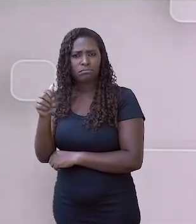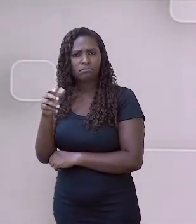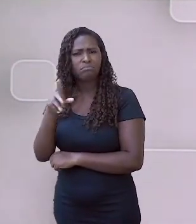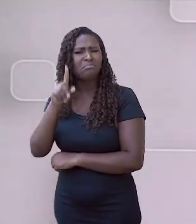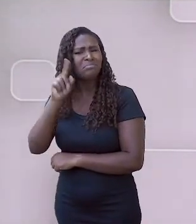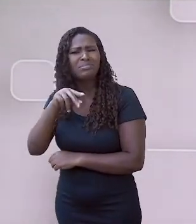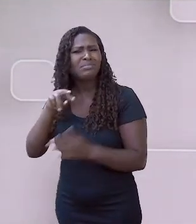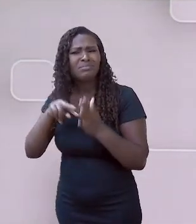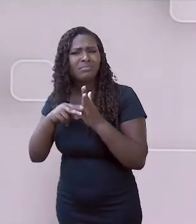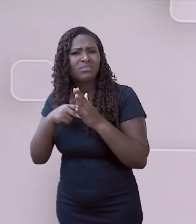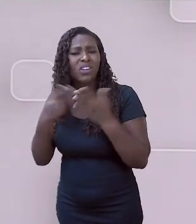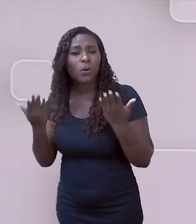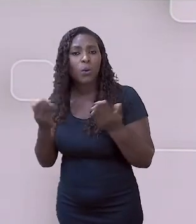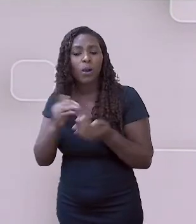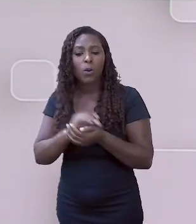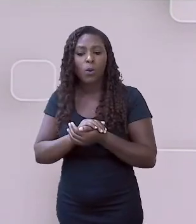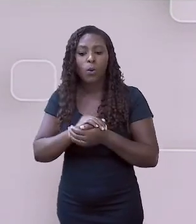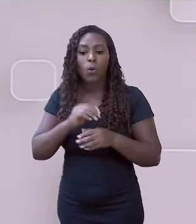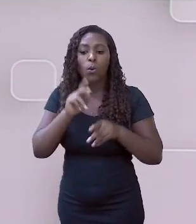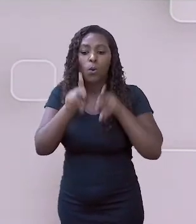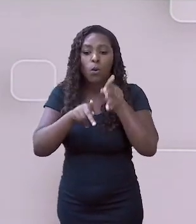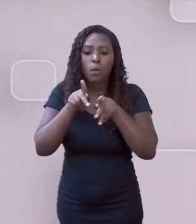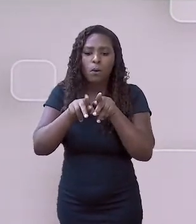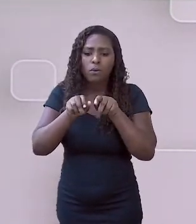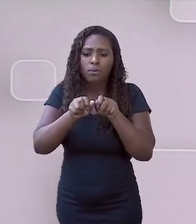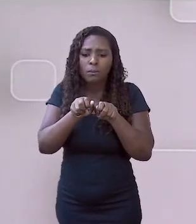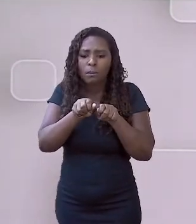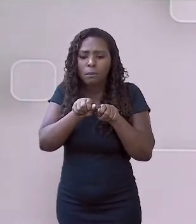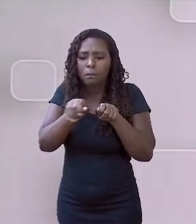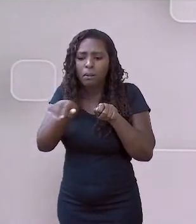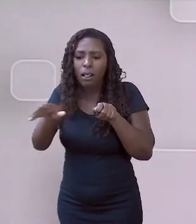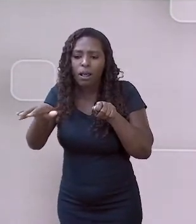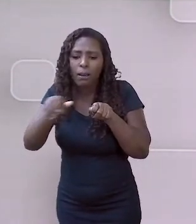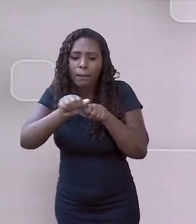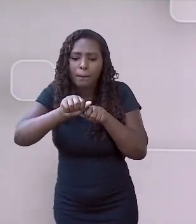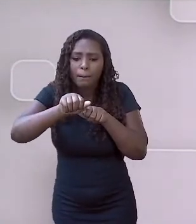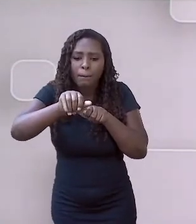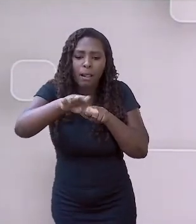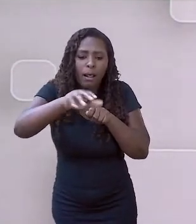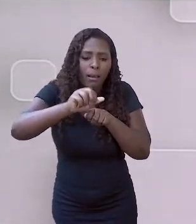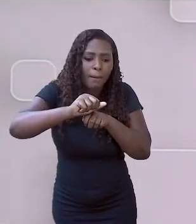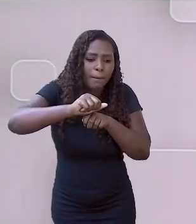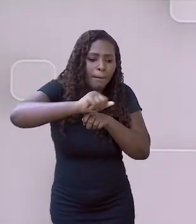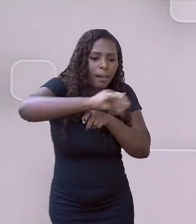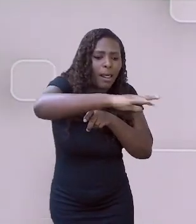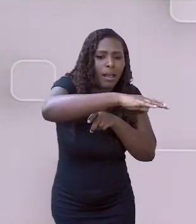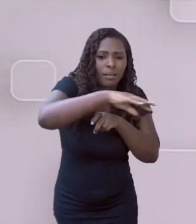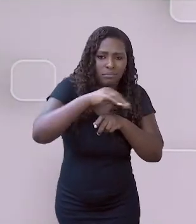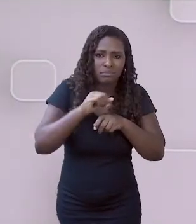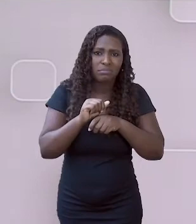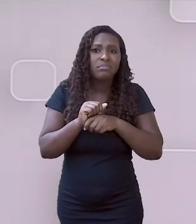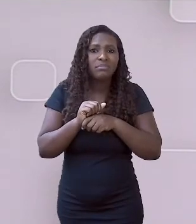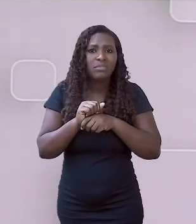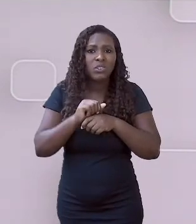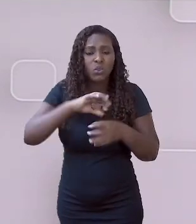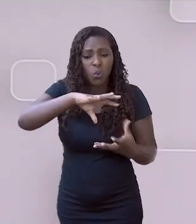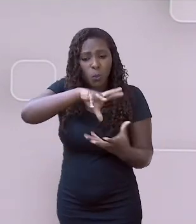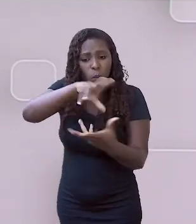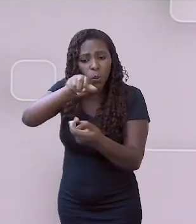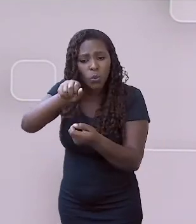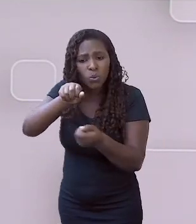mundo afora. Espalhar um povo mundo afora. Ok?